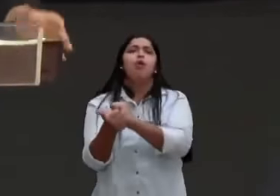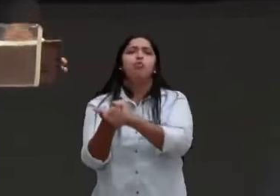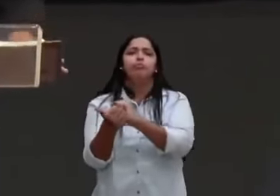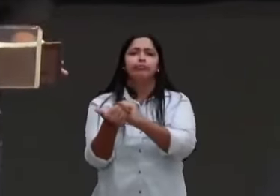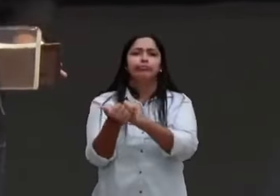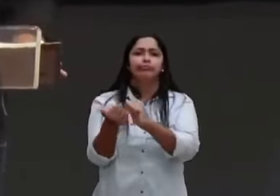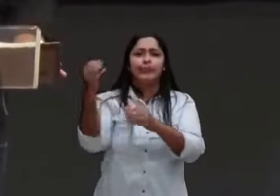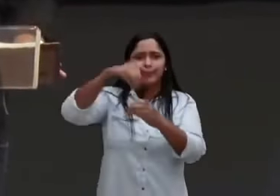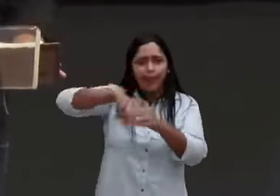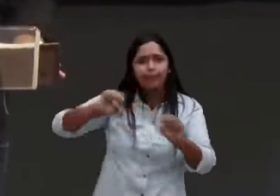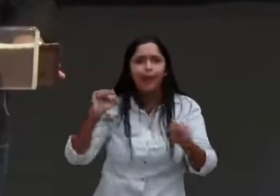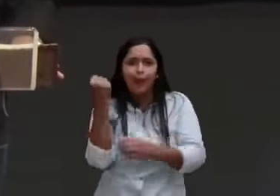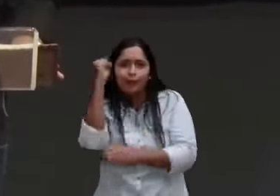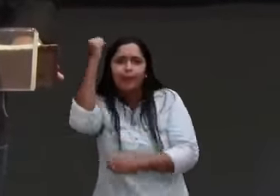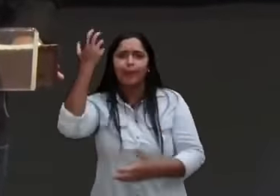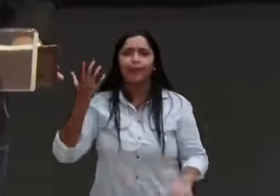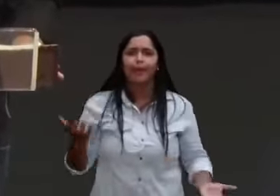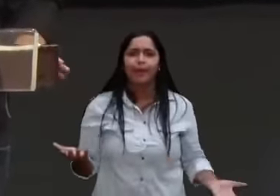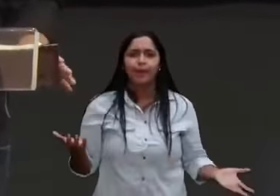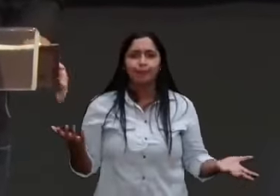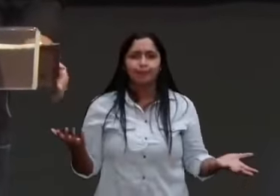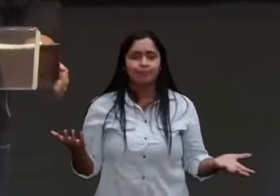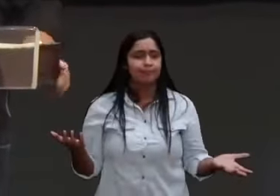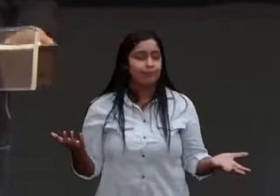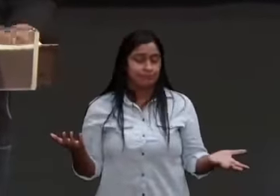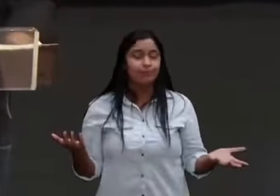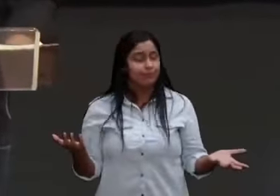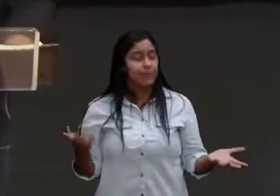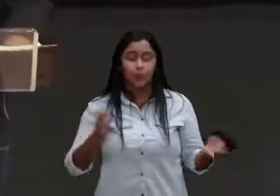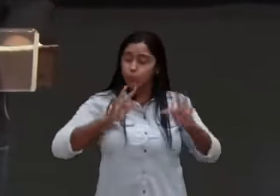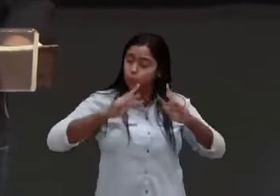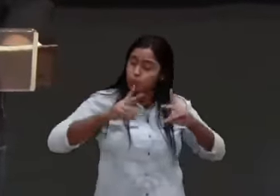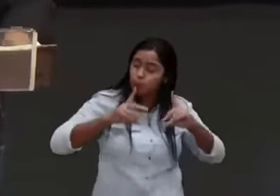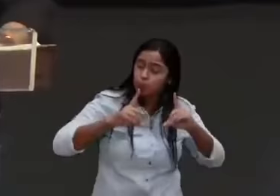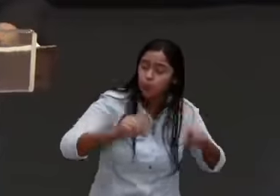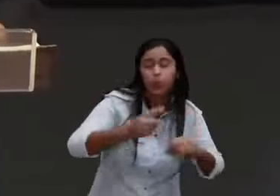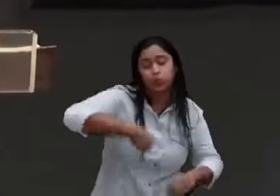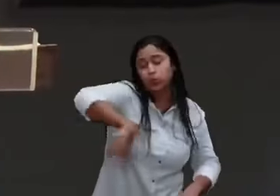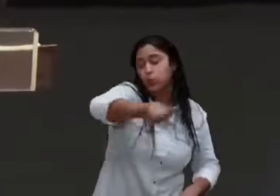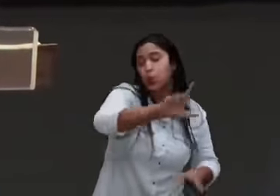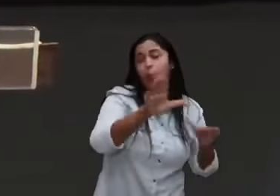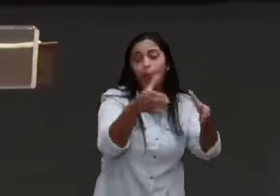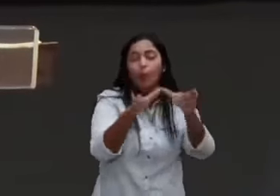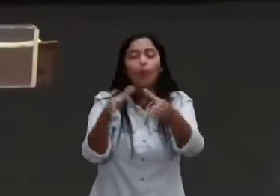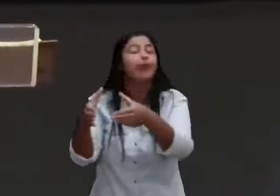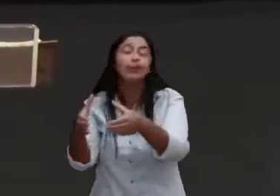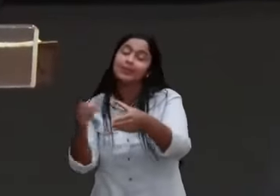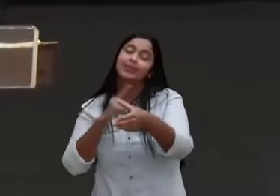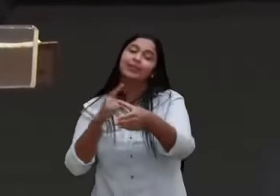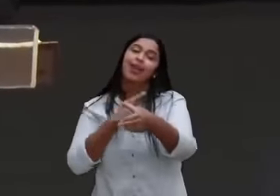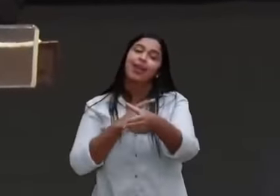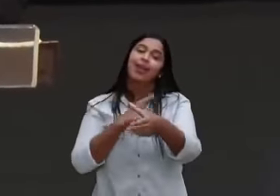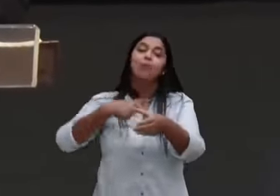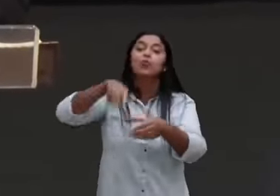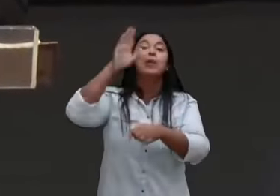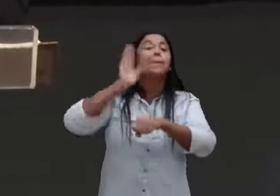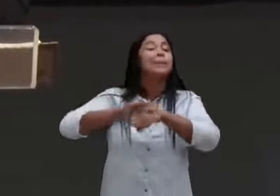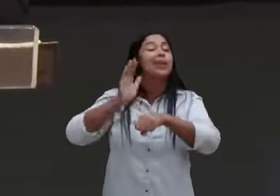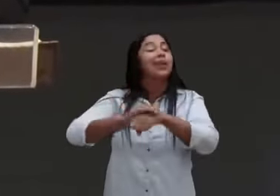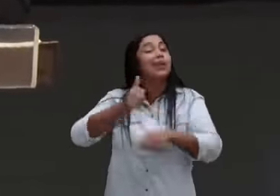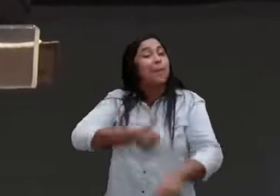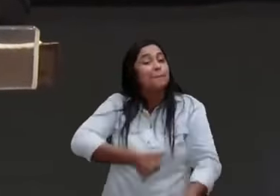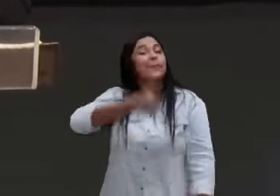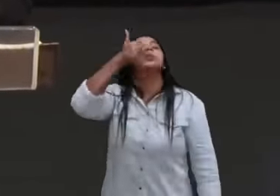ou de estudo, em todo lugar tem gente, que só vai conhecer o amor de Deus, se você falar,